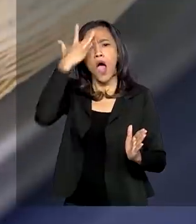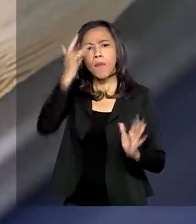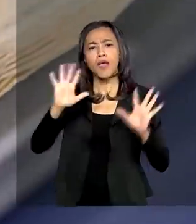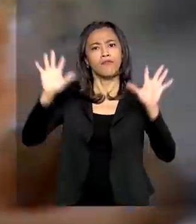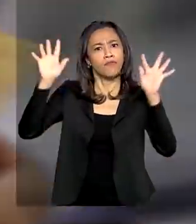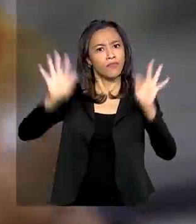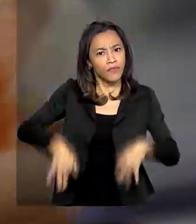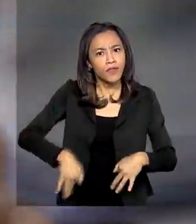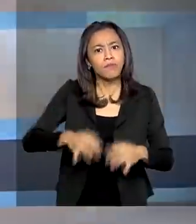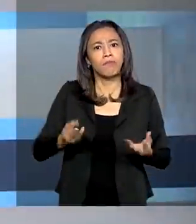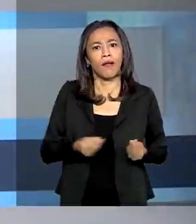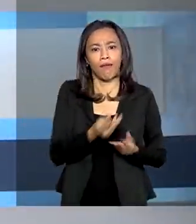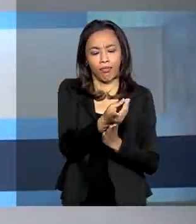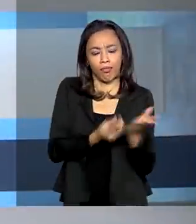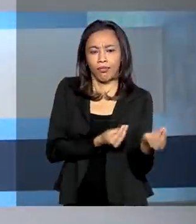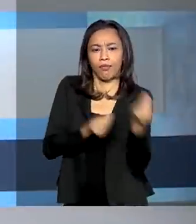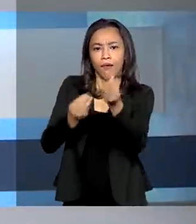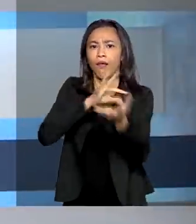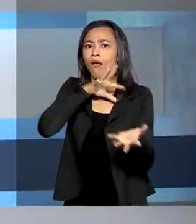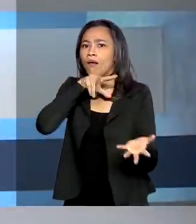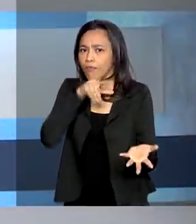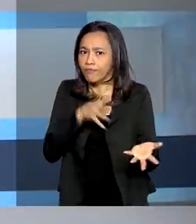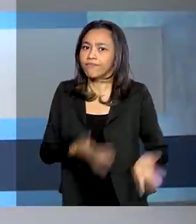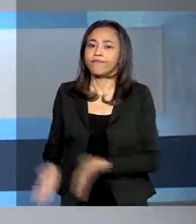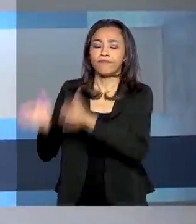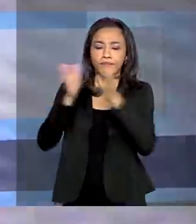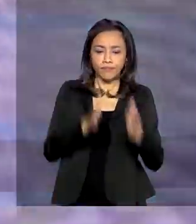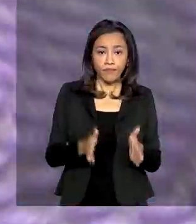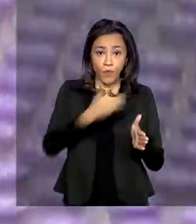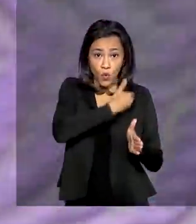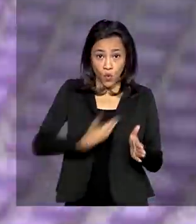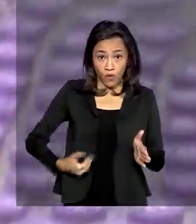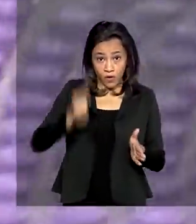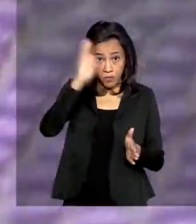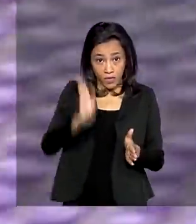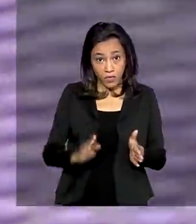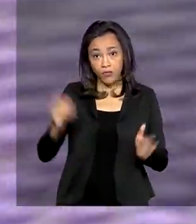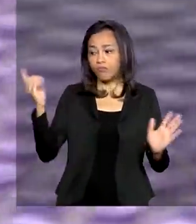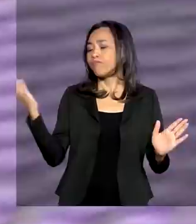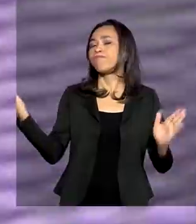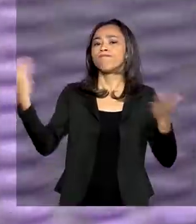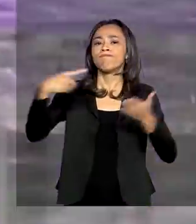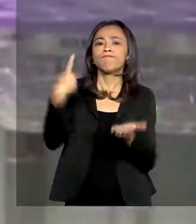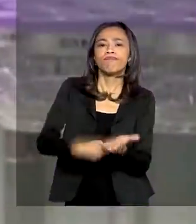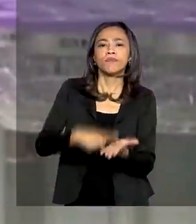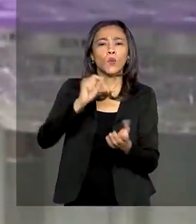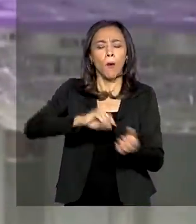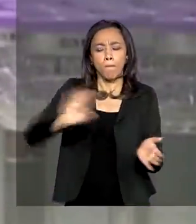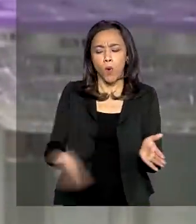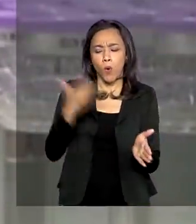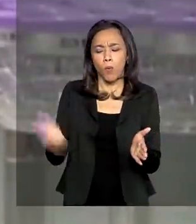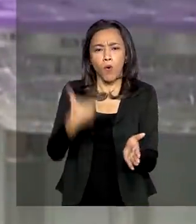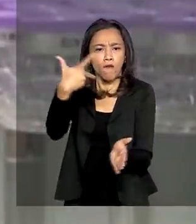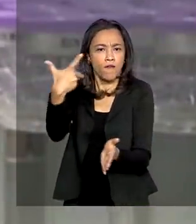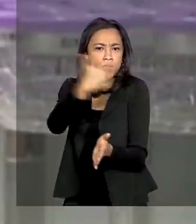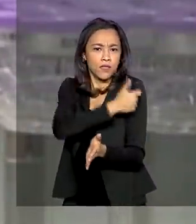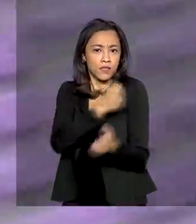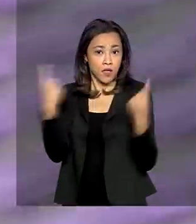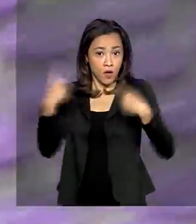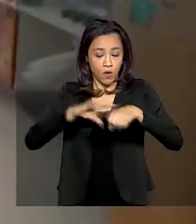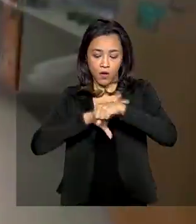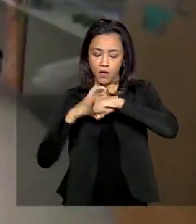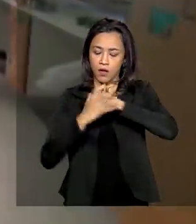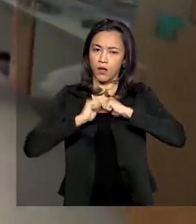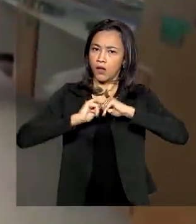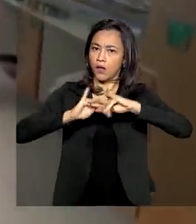acerto de contas com o Leão. E mais, governo brasileiro firma acordo para a produção da vacina contra a Covid-19